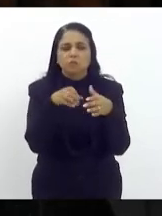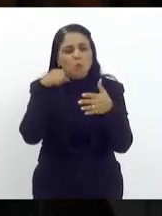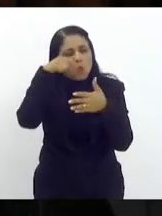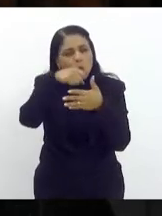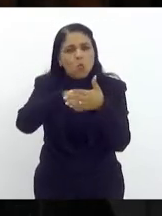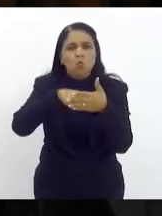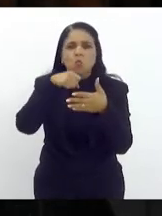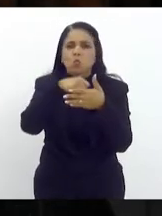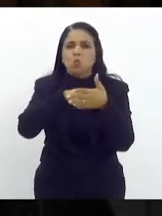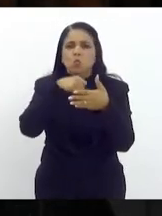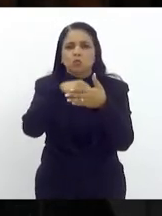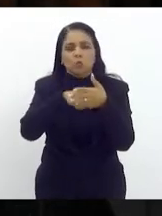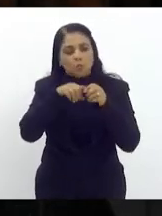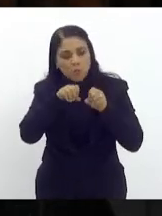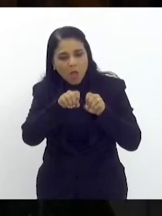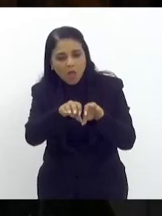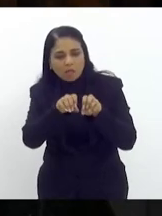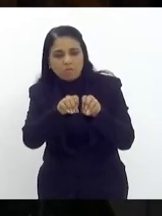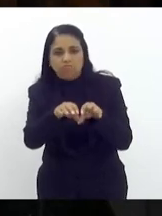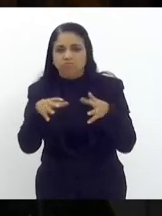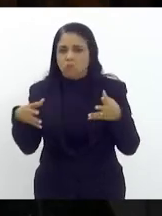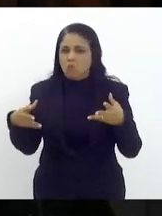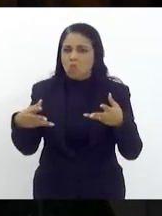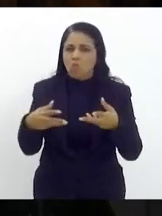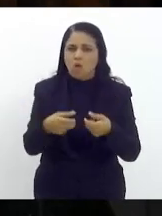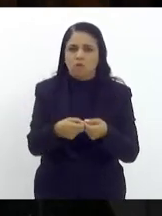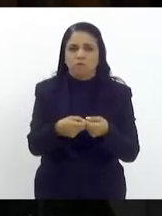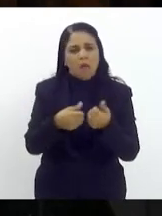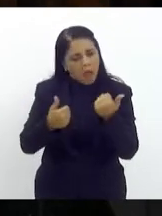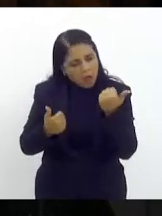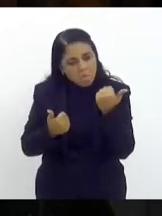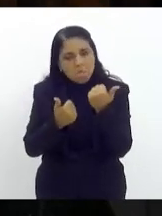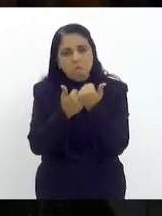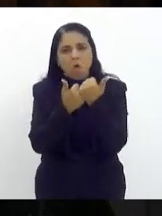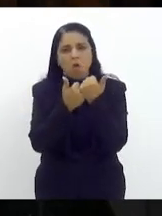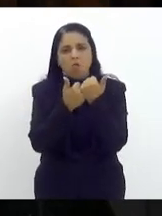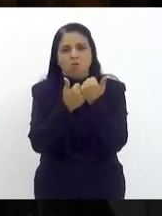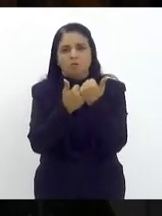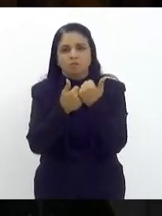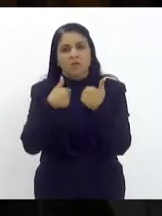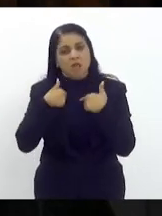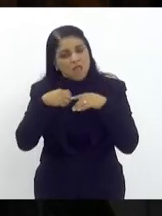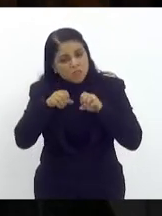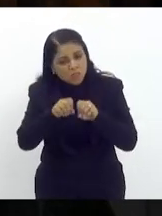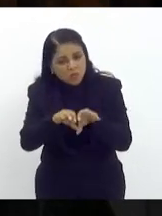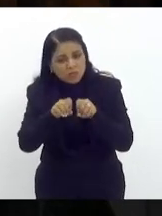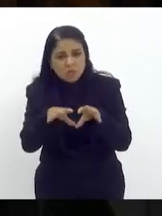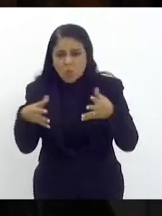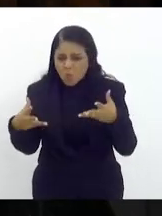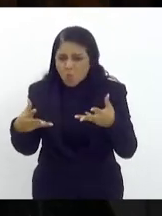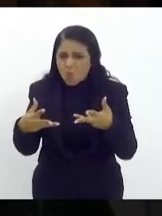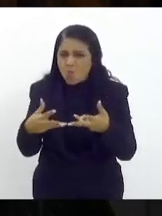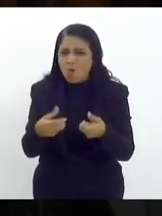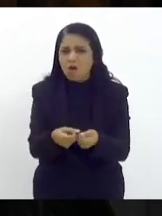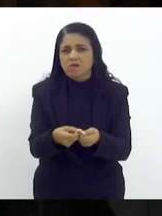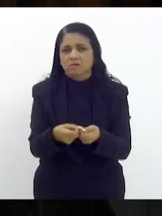para ter uma educação de qualidade e educação de qualidade também passa